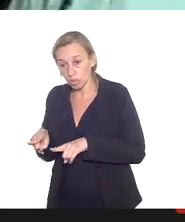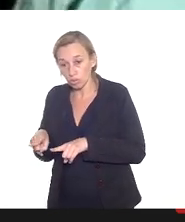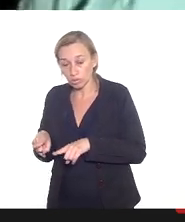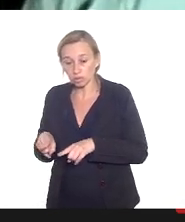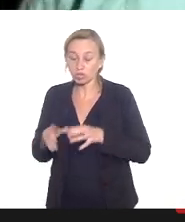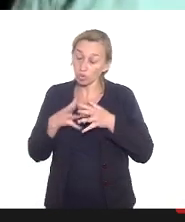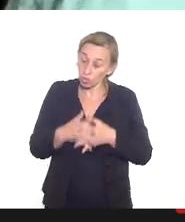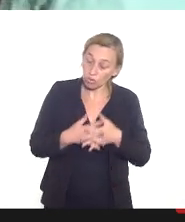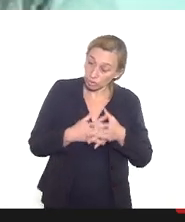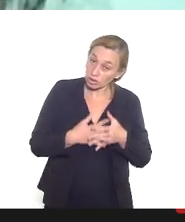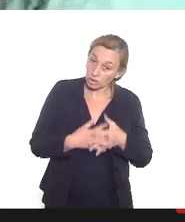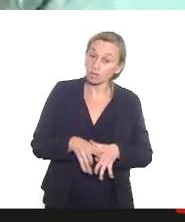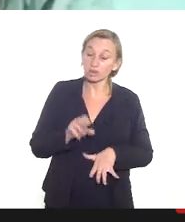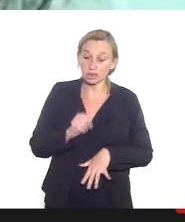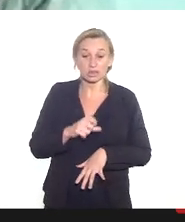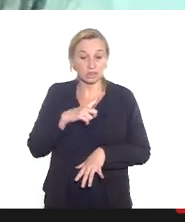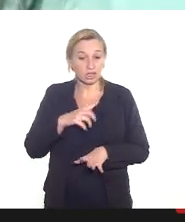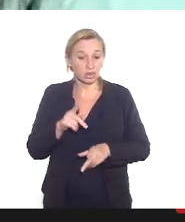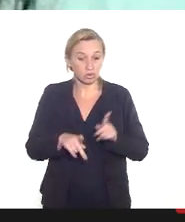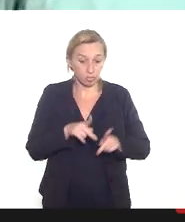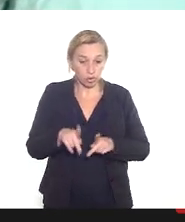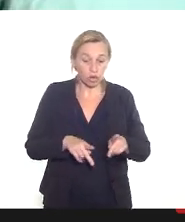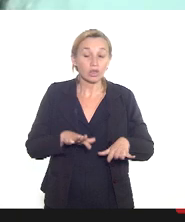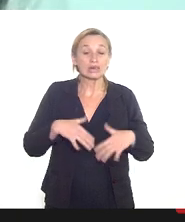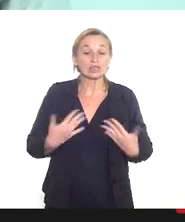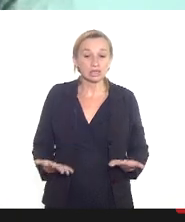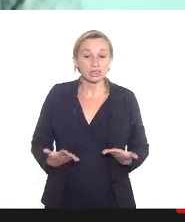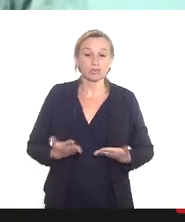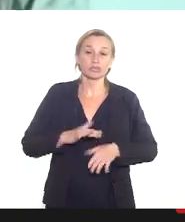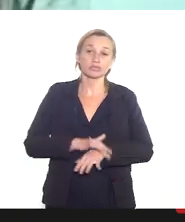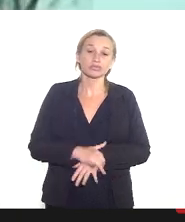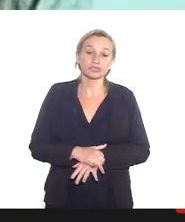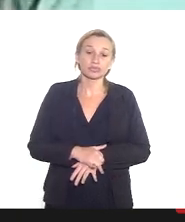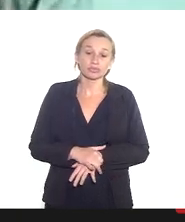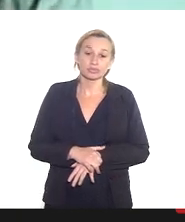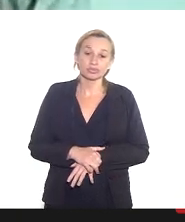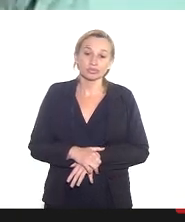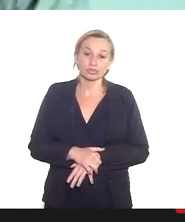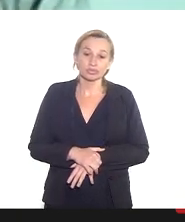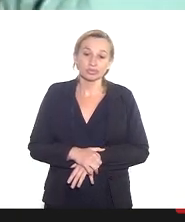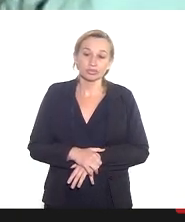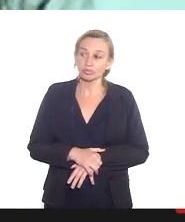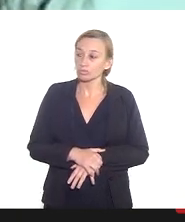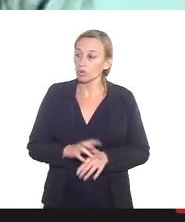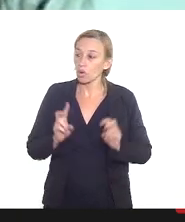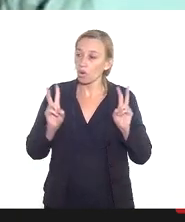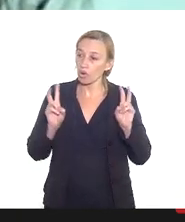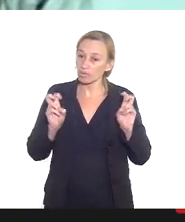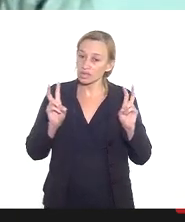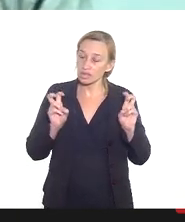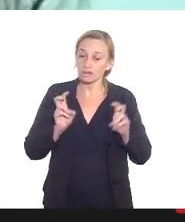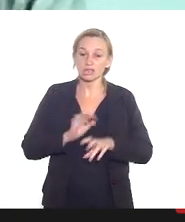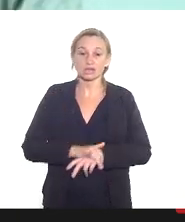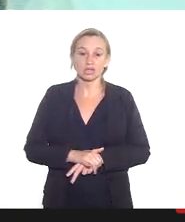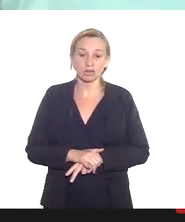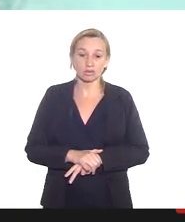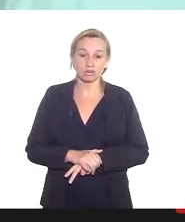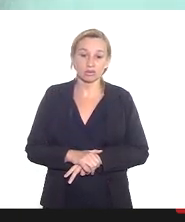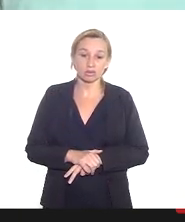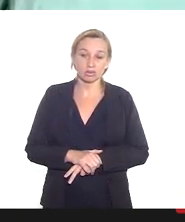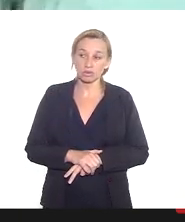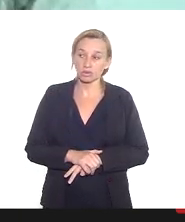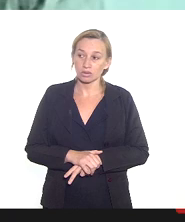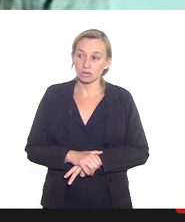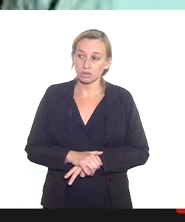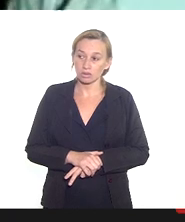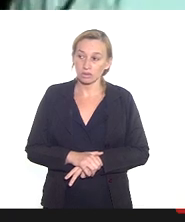gerar uma confusão na população então eu faço essa essa observação sobre o comentário